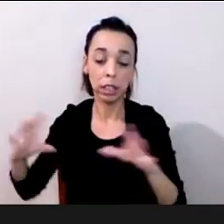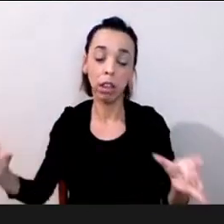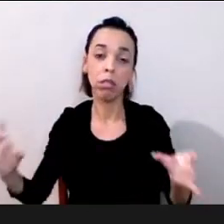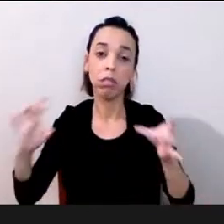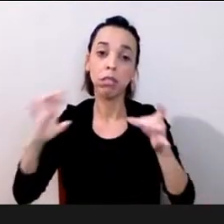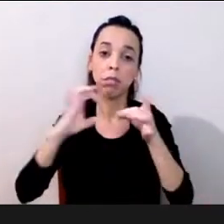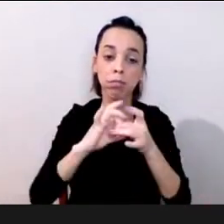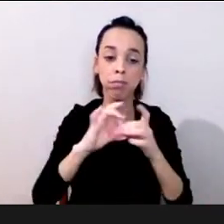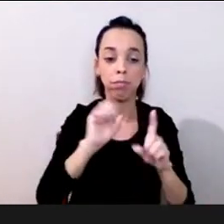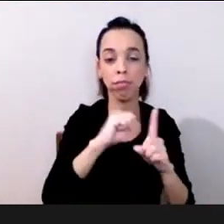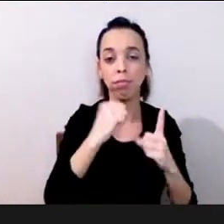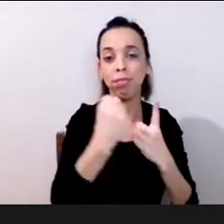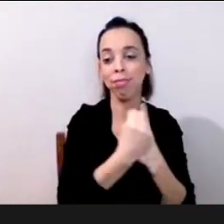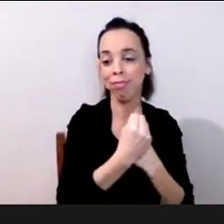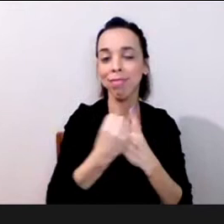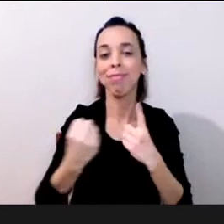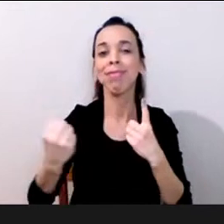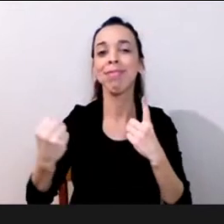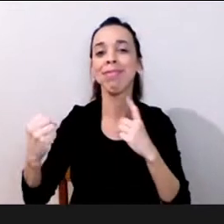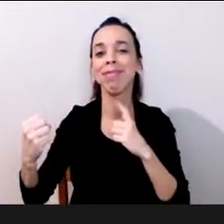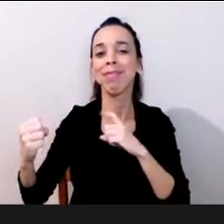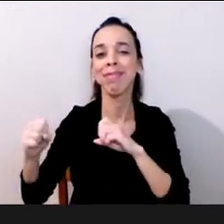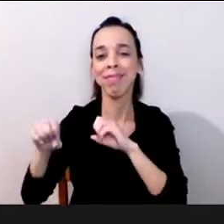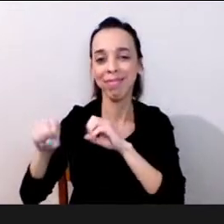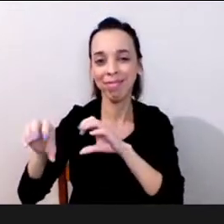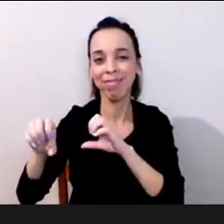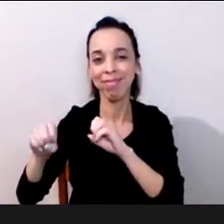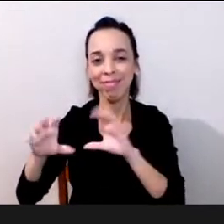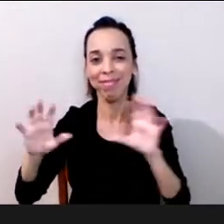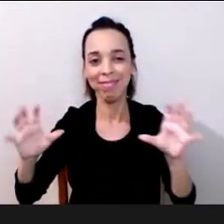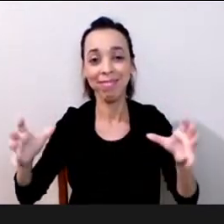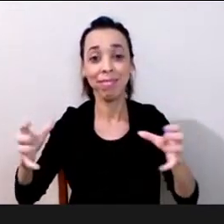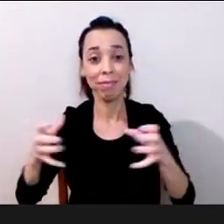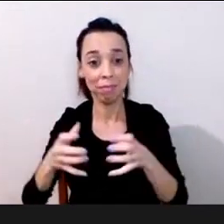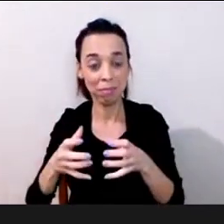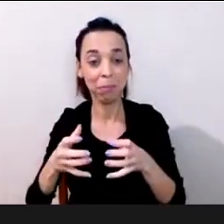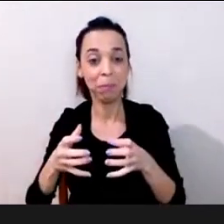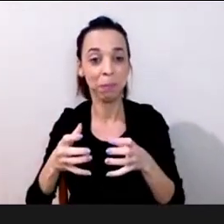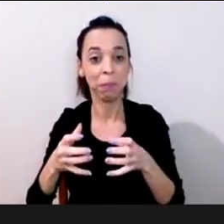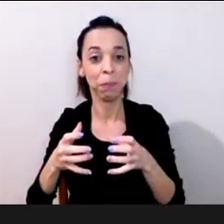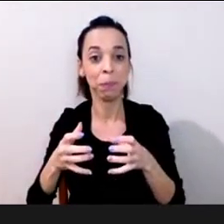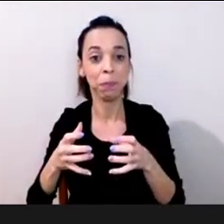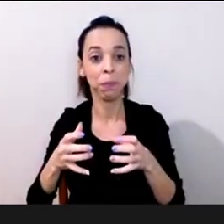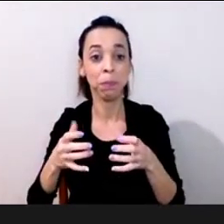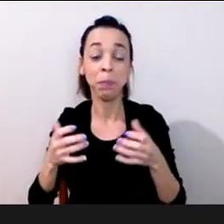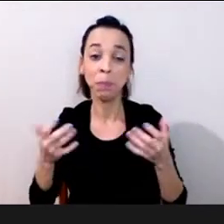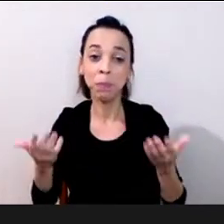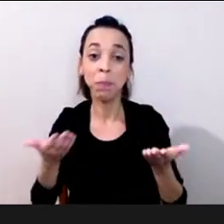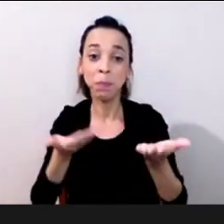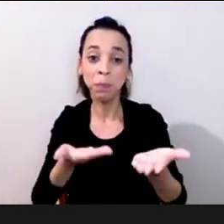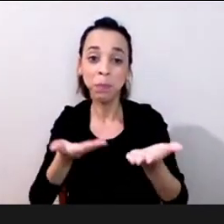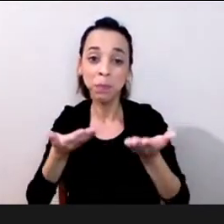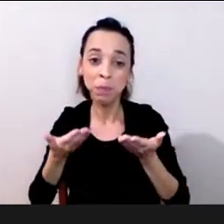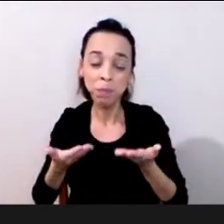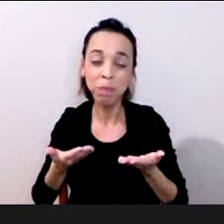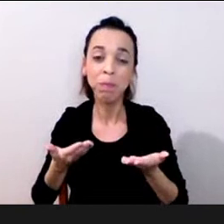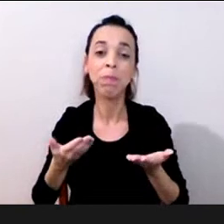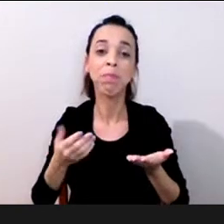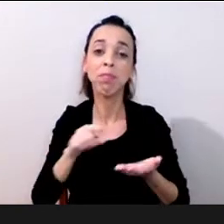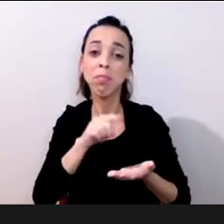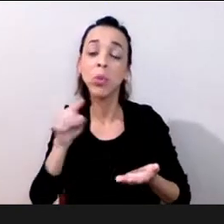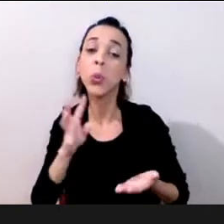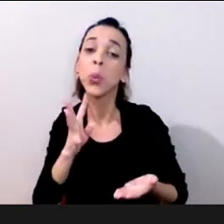convite também para a gente estar conhecendo um pouquinho mais também da nossa história da educação